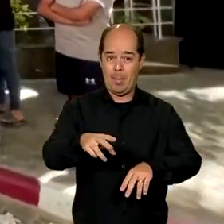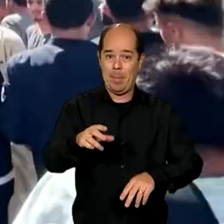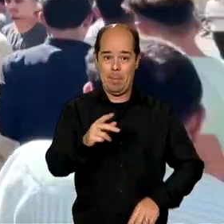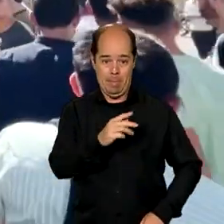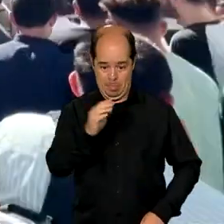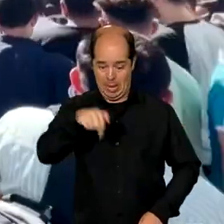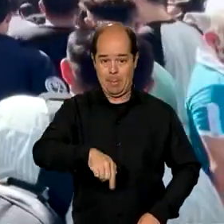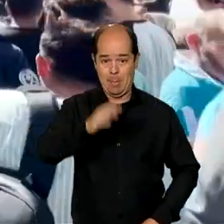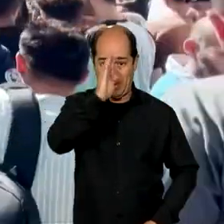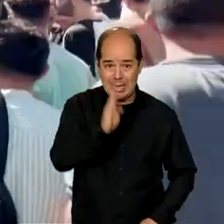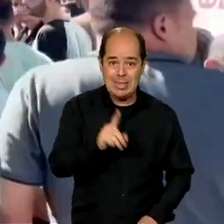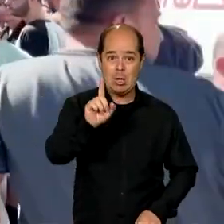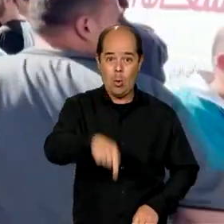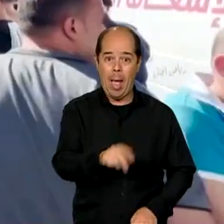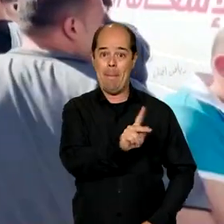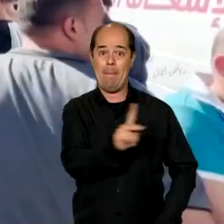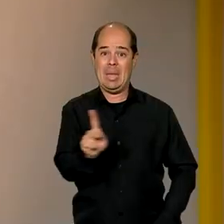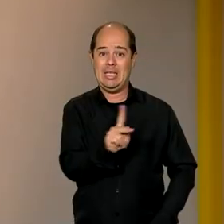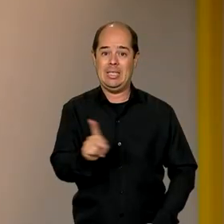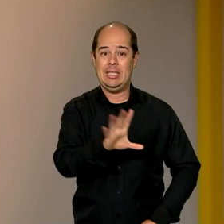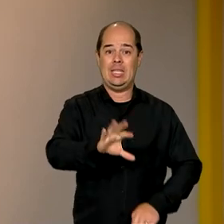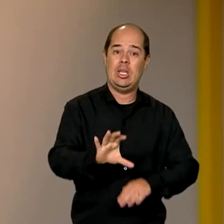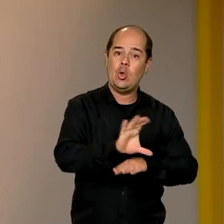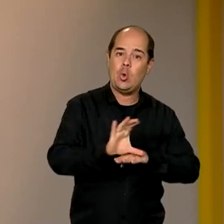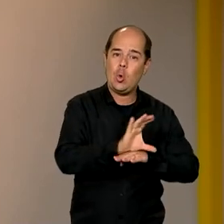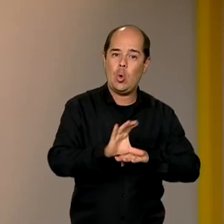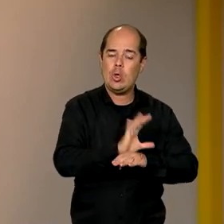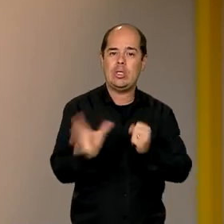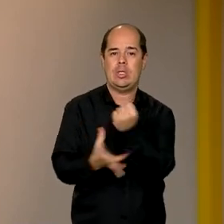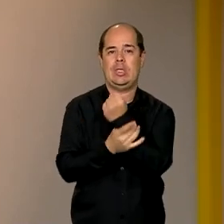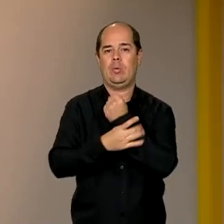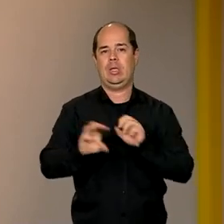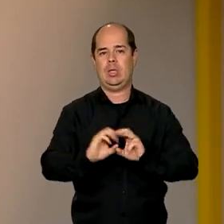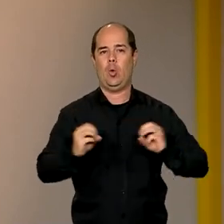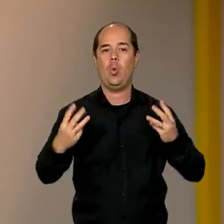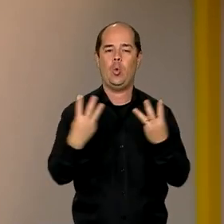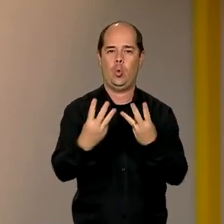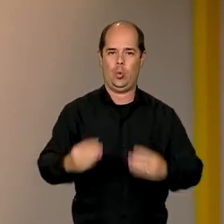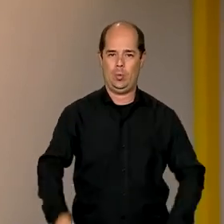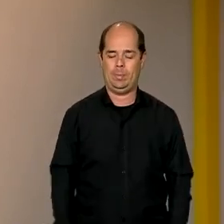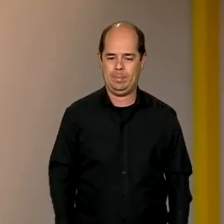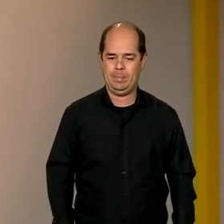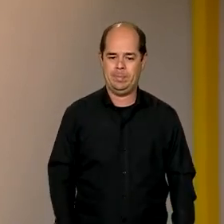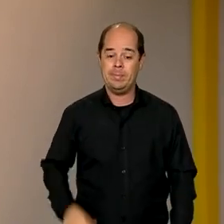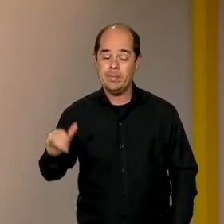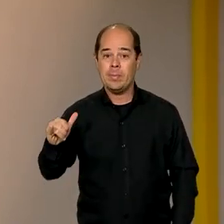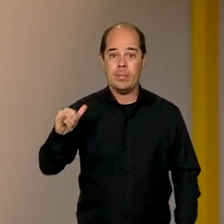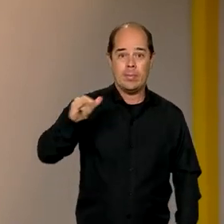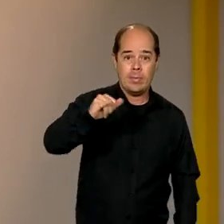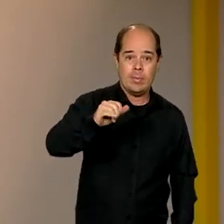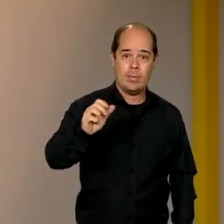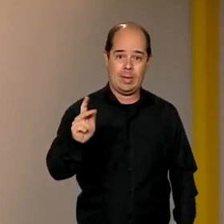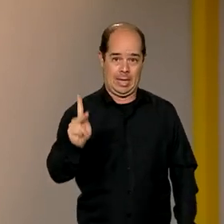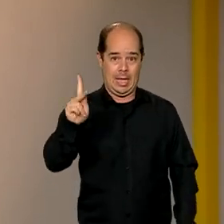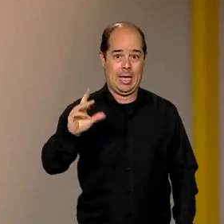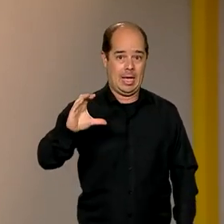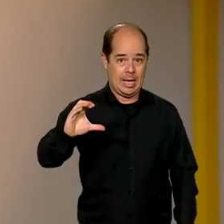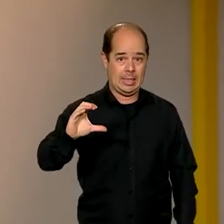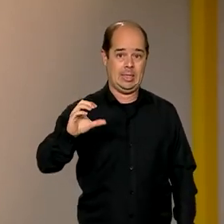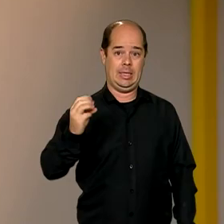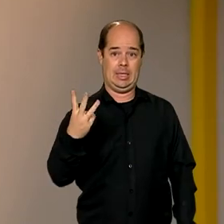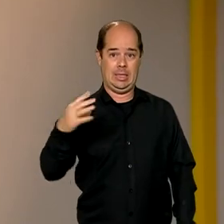da ONU neste mês de outubro. A aeronave KC-390 Millennium, com 69